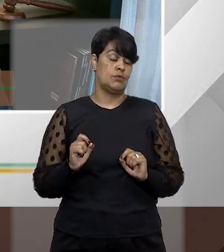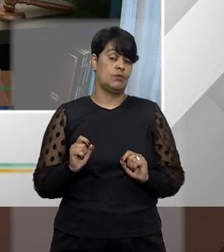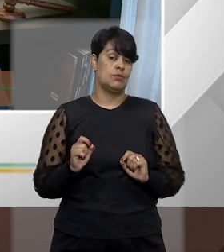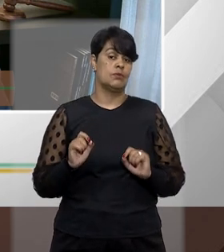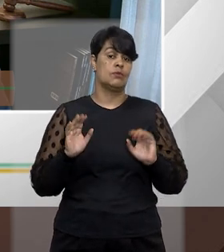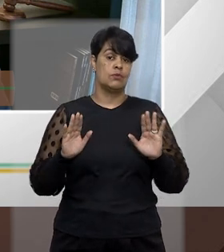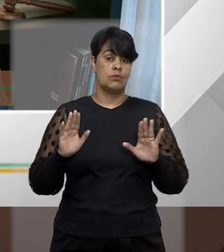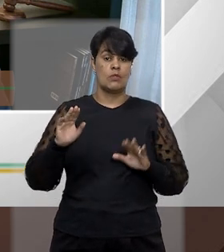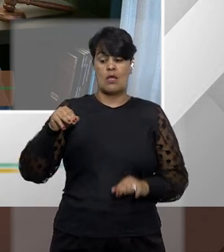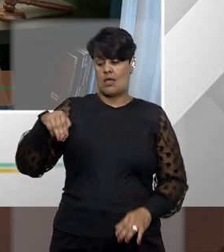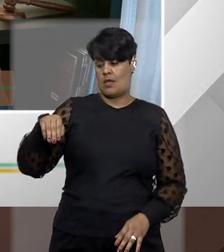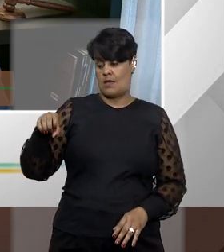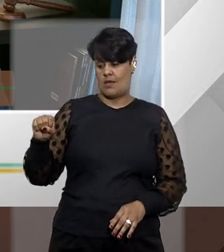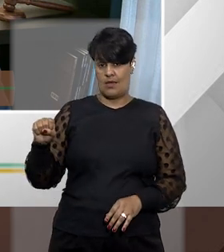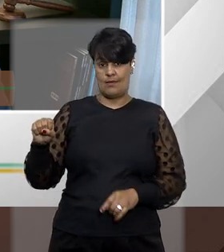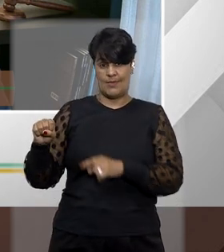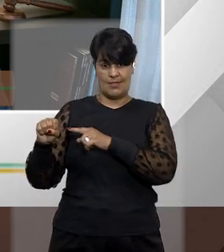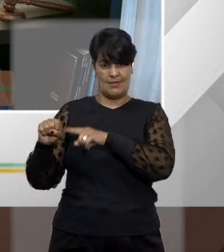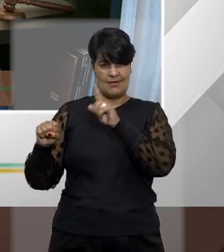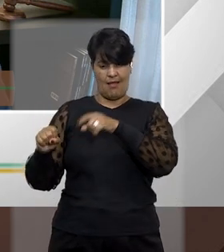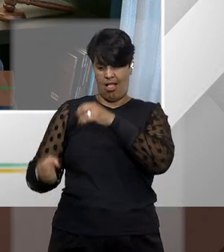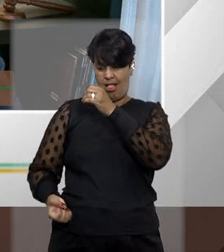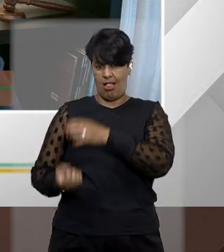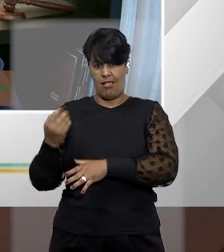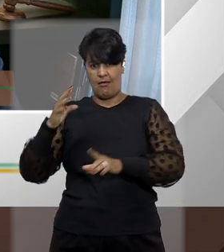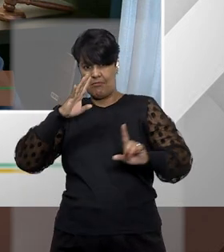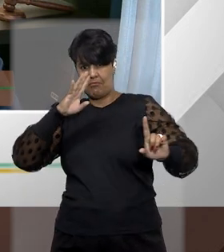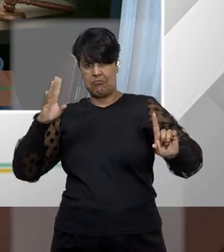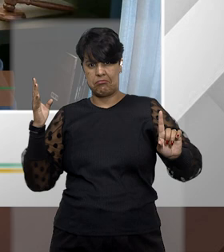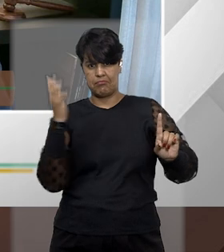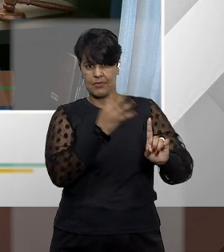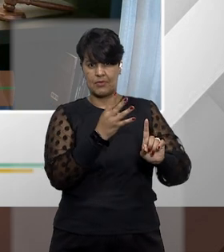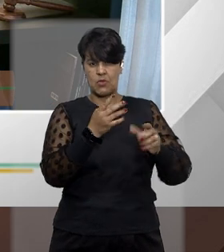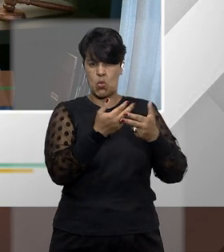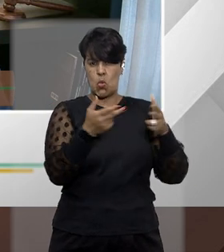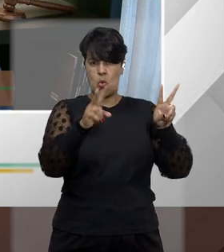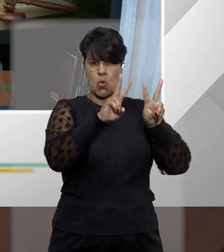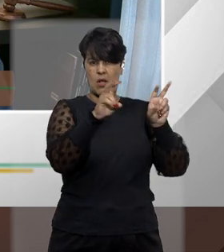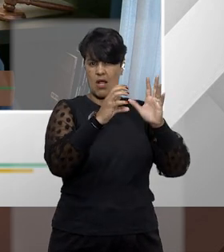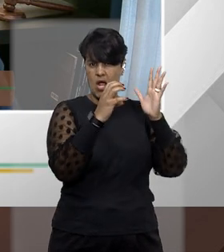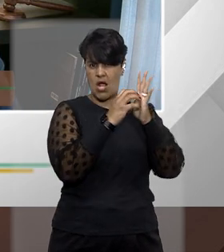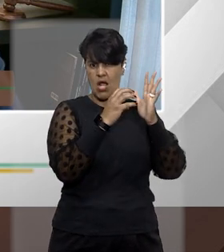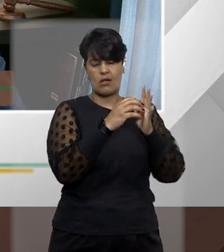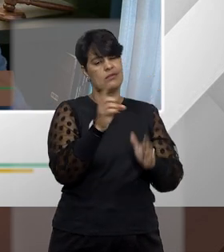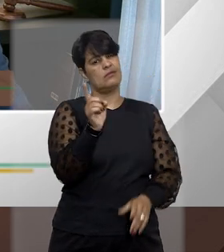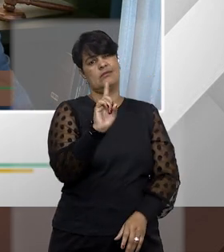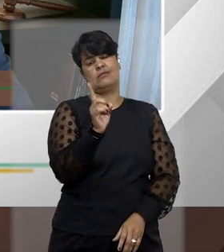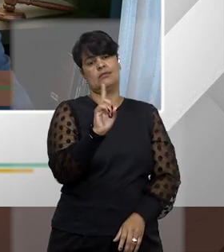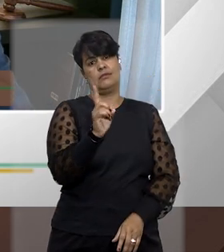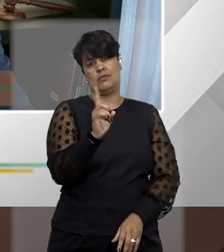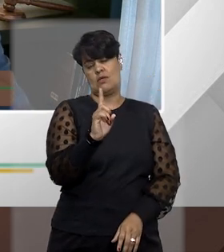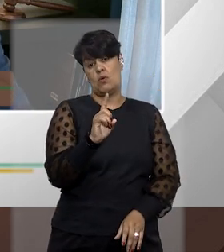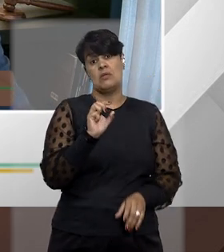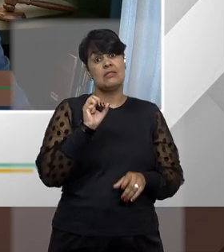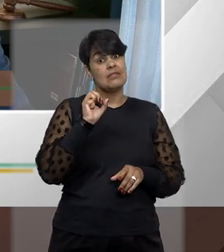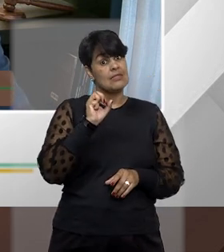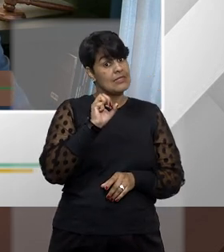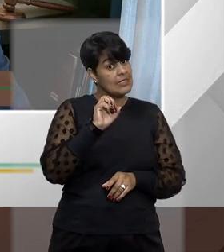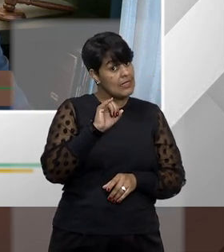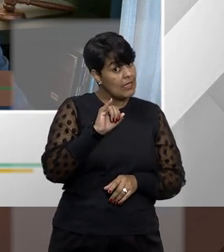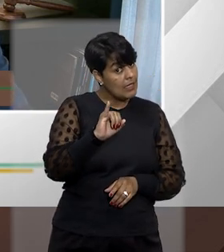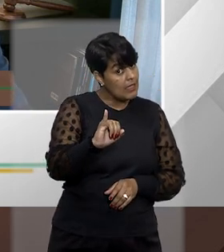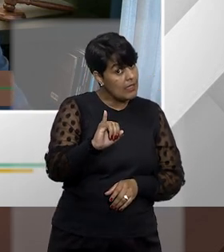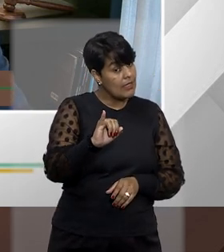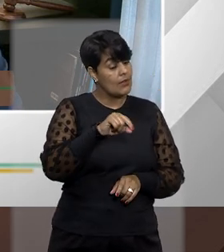o mandato de segurança não seria a via cabível para essas discussões de concurso quando essas discussões